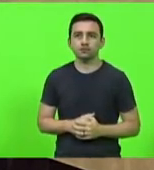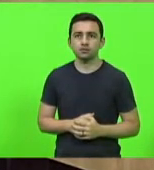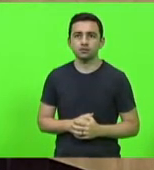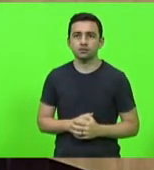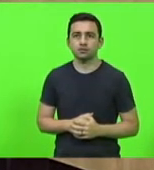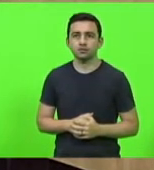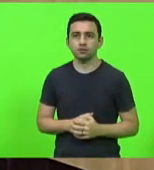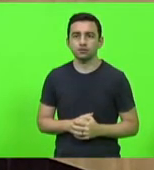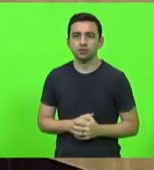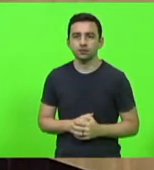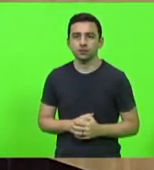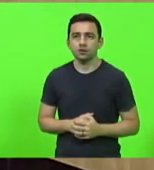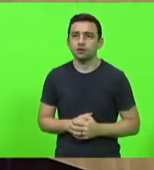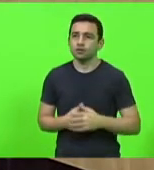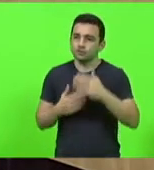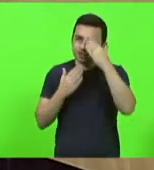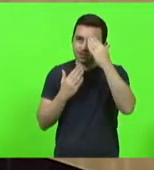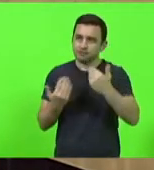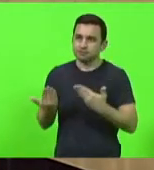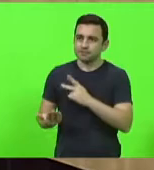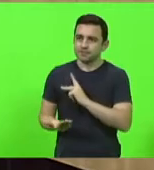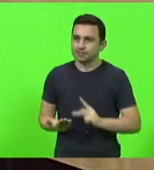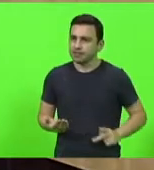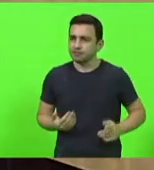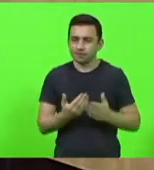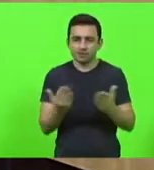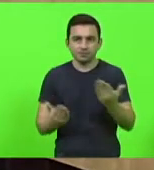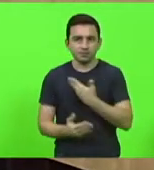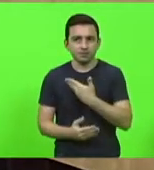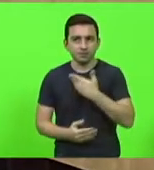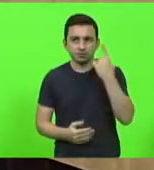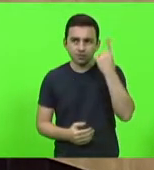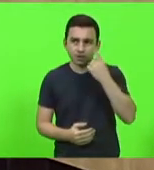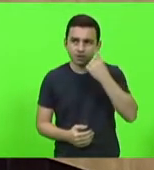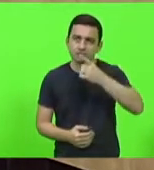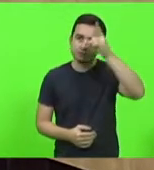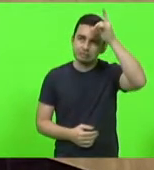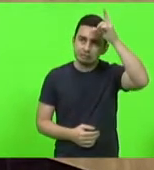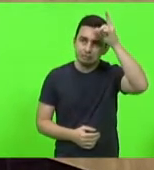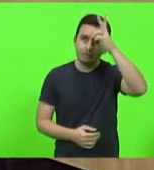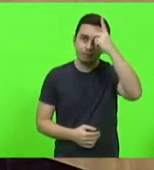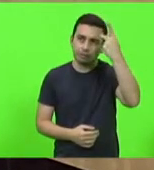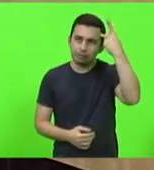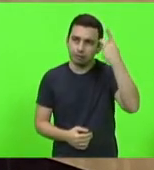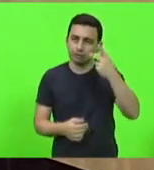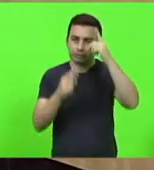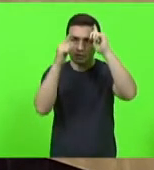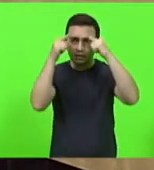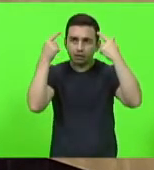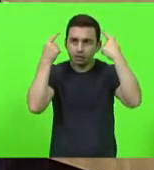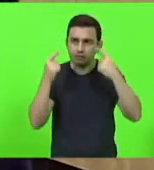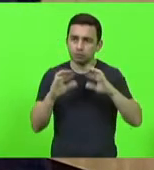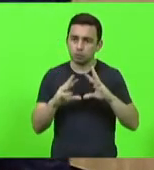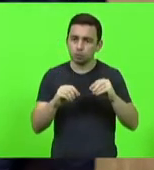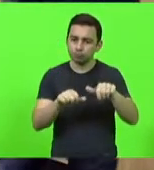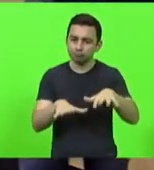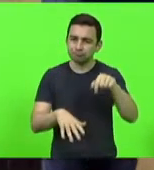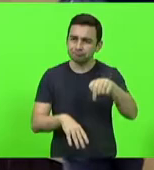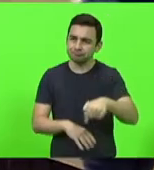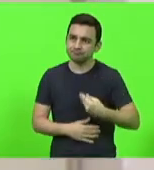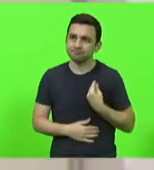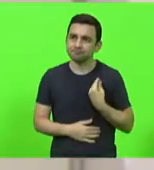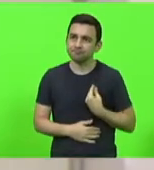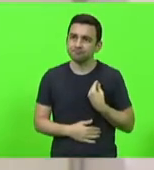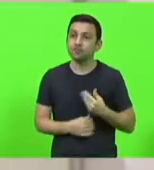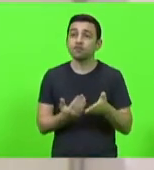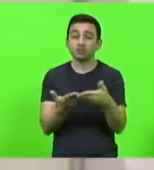Obrigado, senhor presidente. Colegas deputados, deputado Lima, deputada Paulinha, deputado Sareta, no plenário desta casa. A